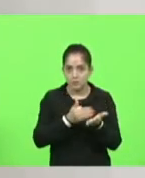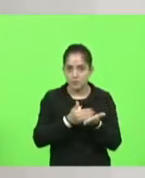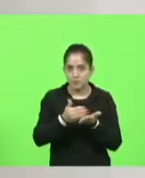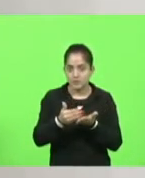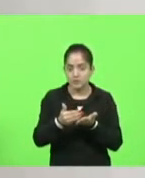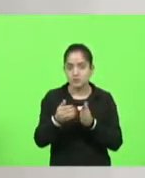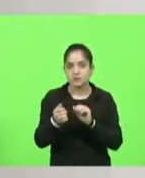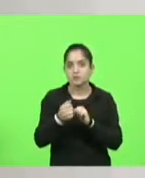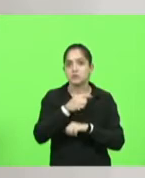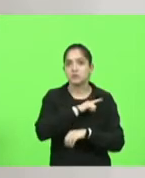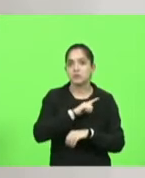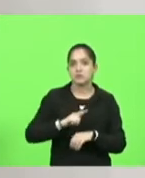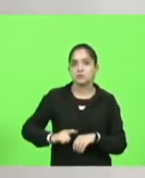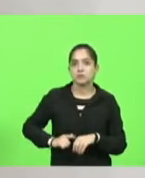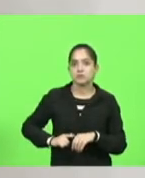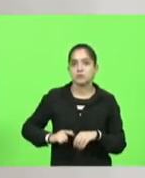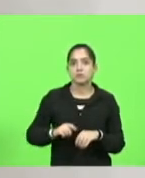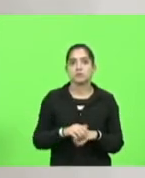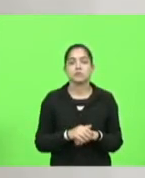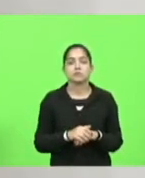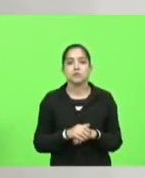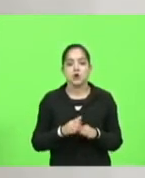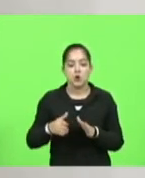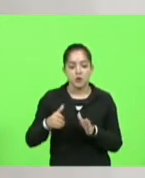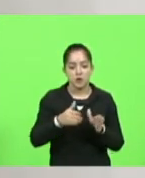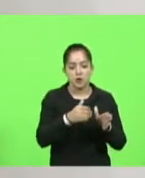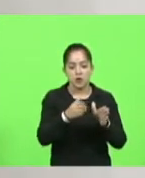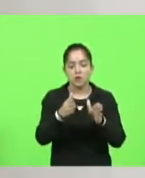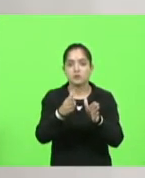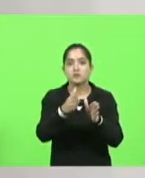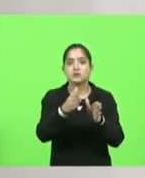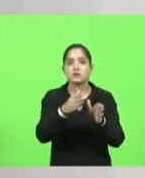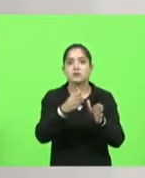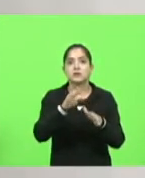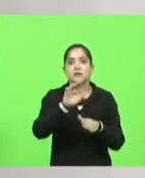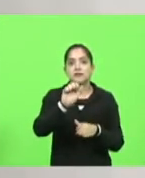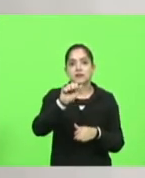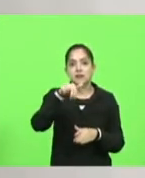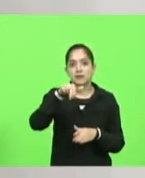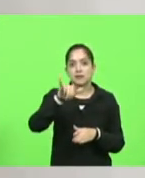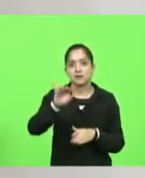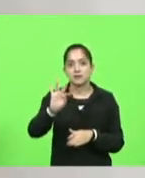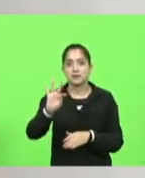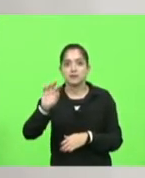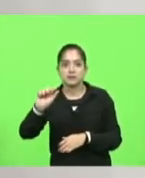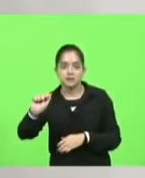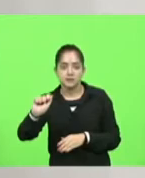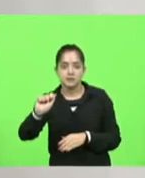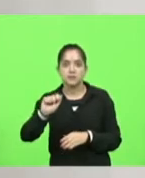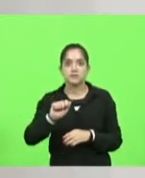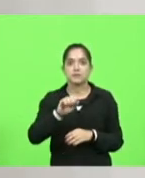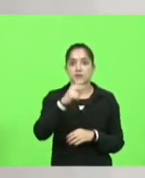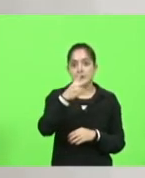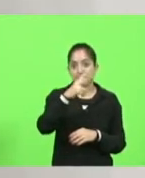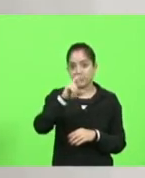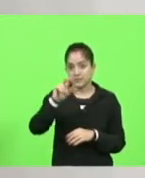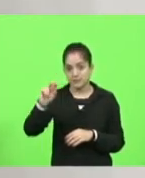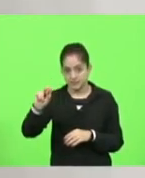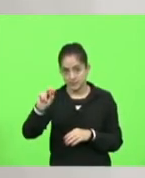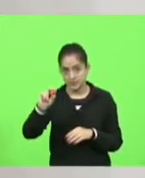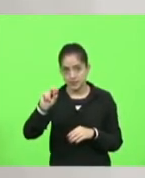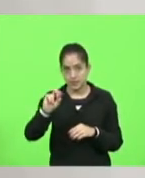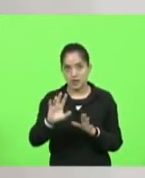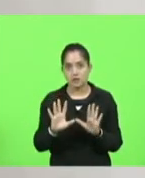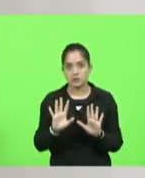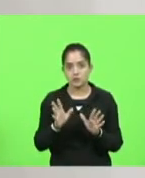Moisés chamado Rota de Anitta. É o bicentenário de Anitta agora meus irmãos e